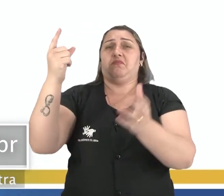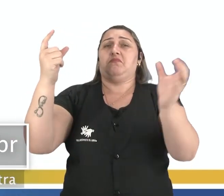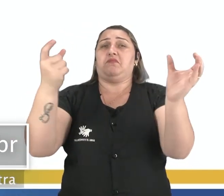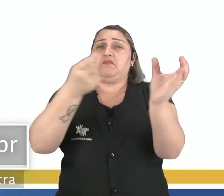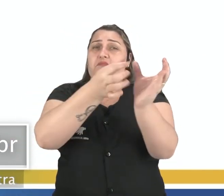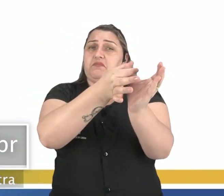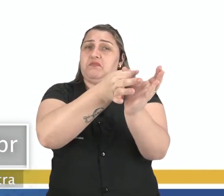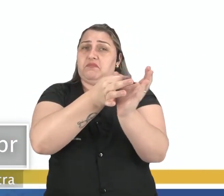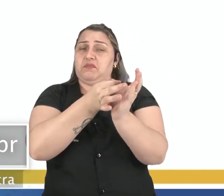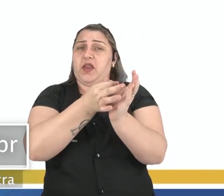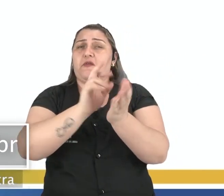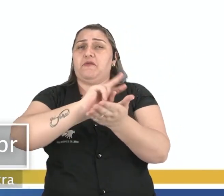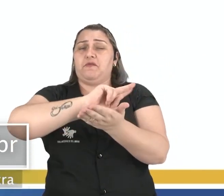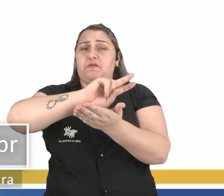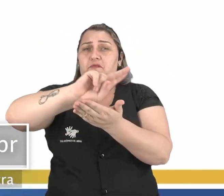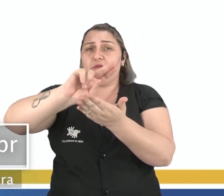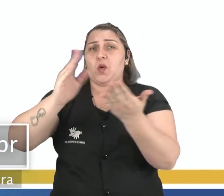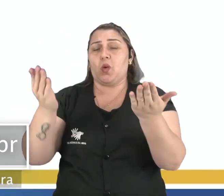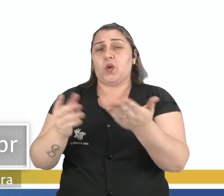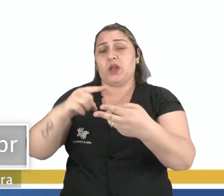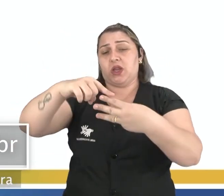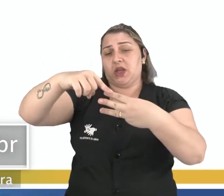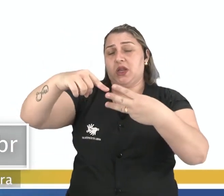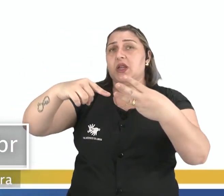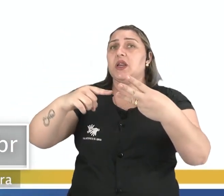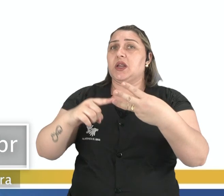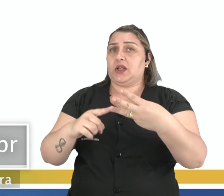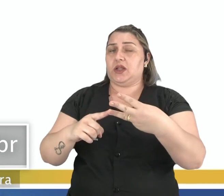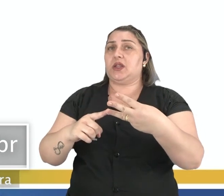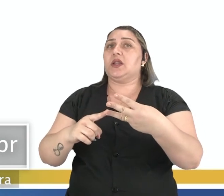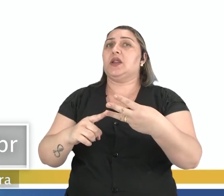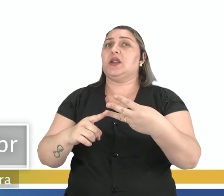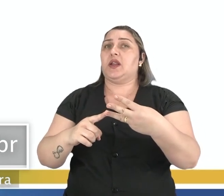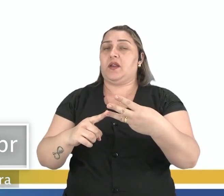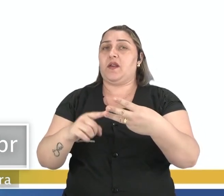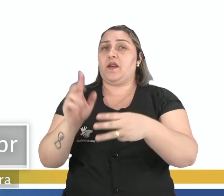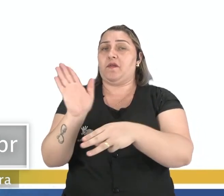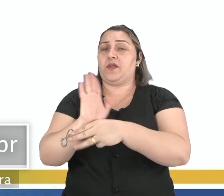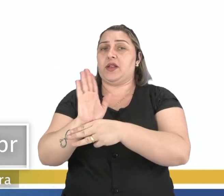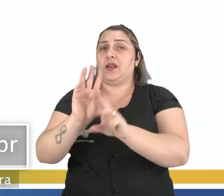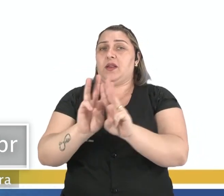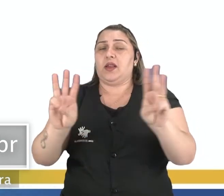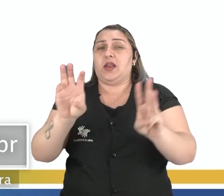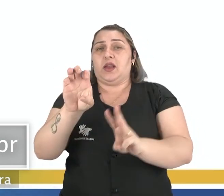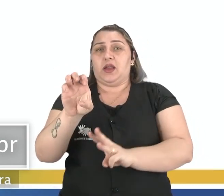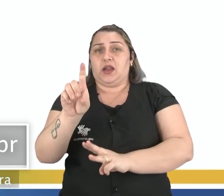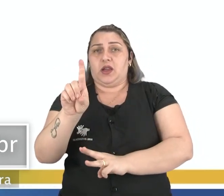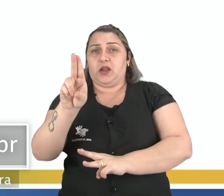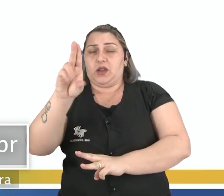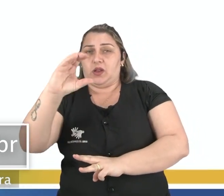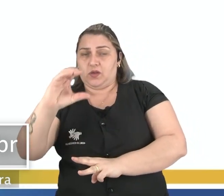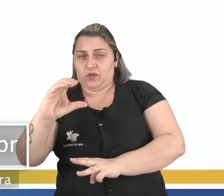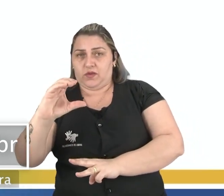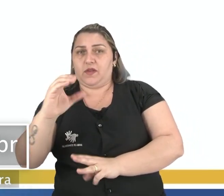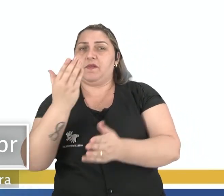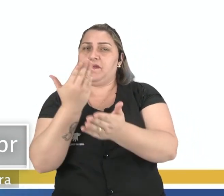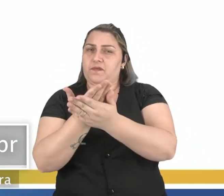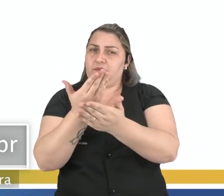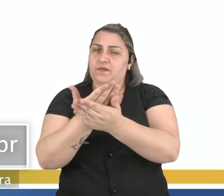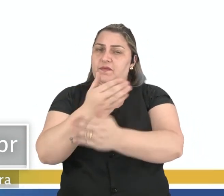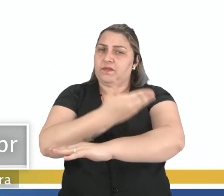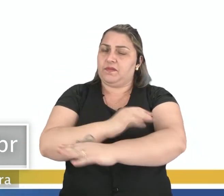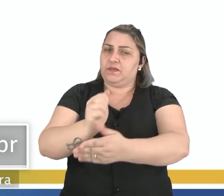a ideia é fácil. Mas são várias. Hoje, a gente estudou três. Então, essa videoaula vai ficar na plataforma Edu. Que acessem. Façam os